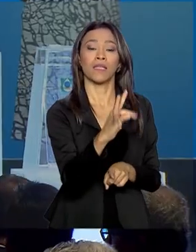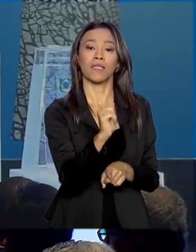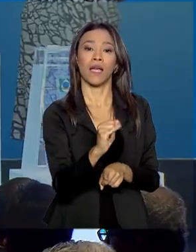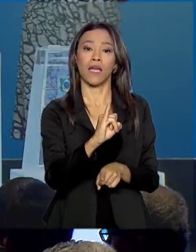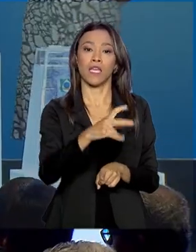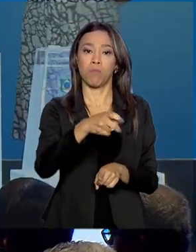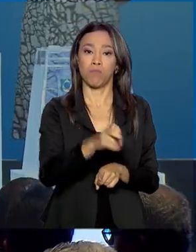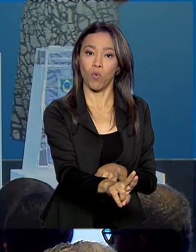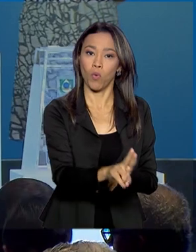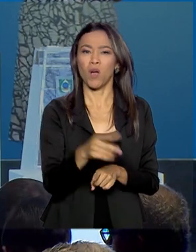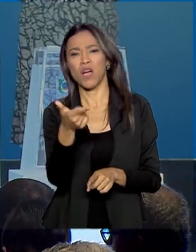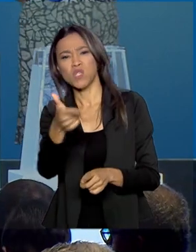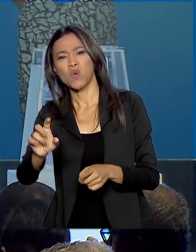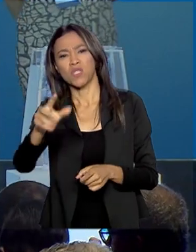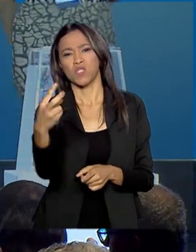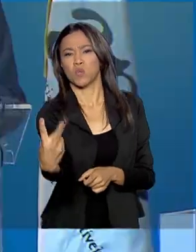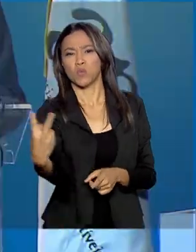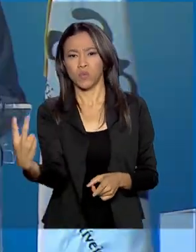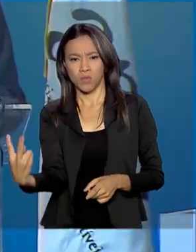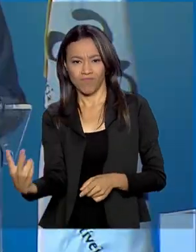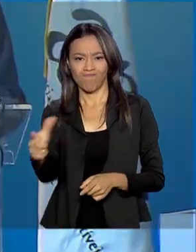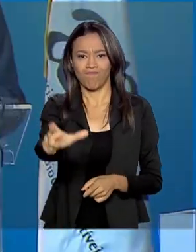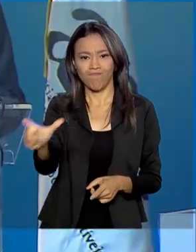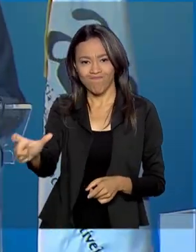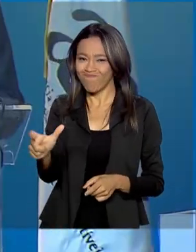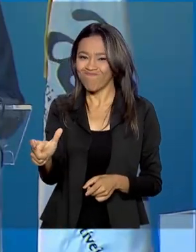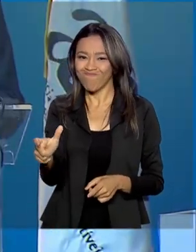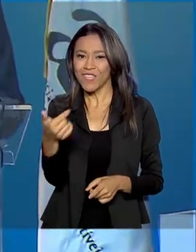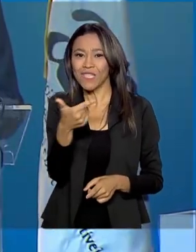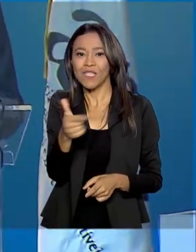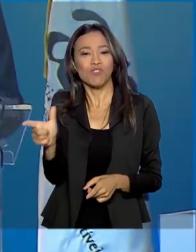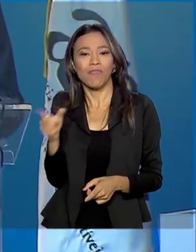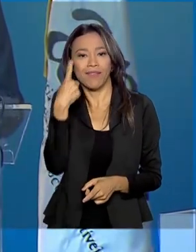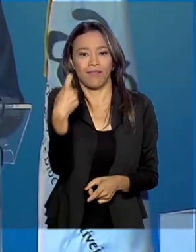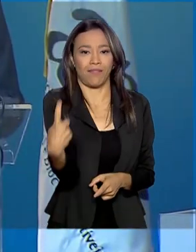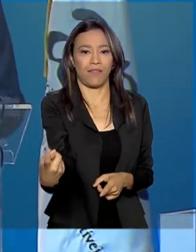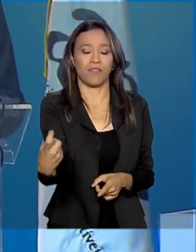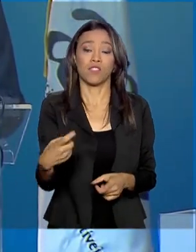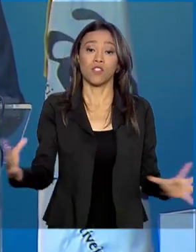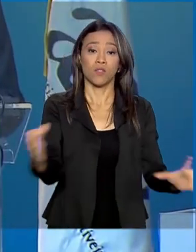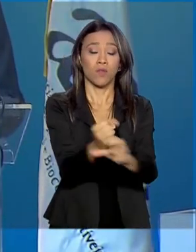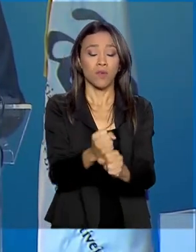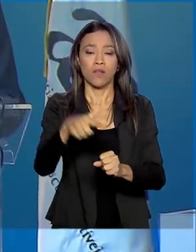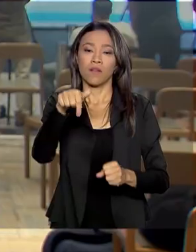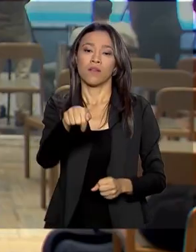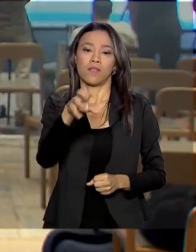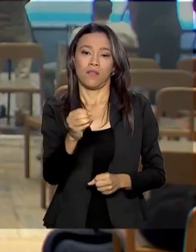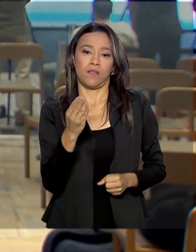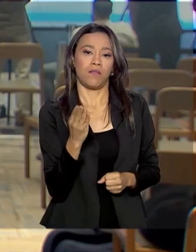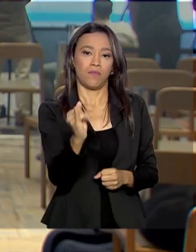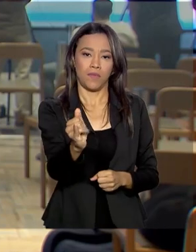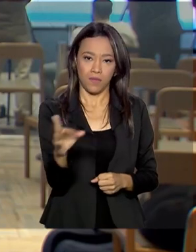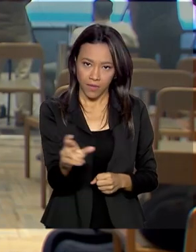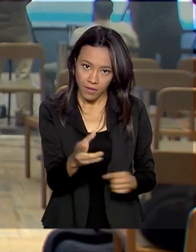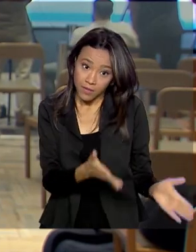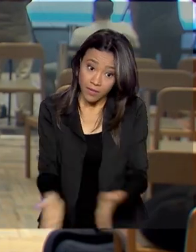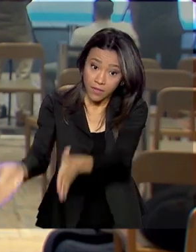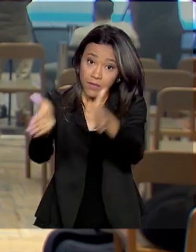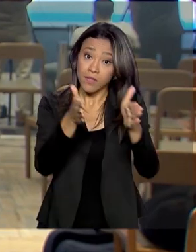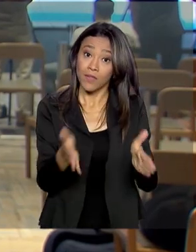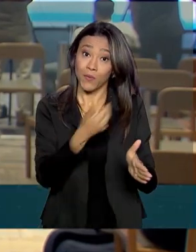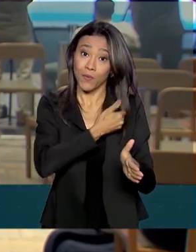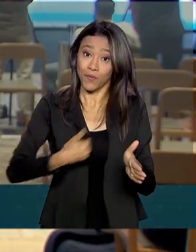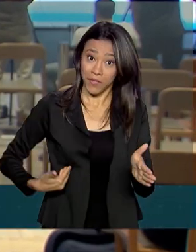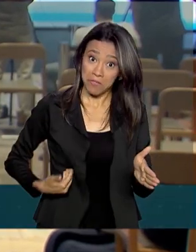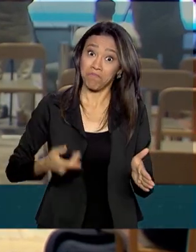Sépia não tiveram ofertas. O resultado final foi de 70 bilhões de reais. O governo considerou o resultado